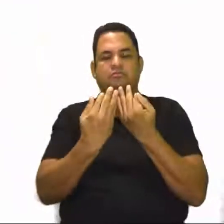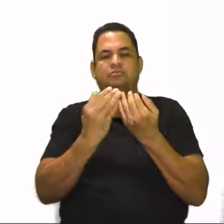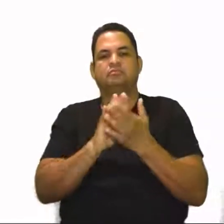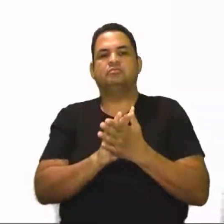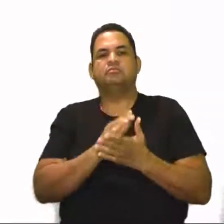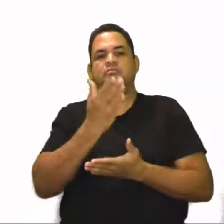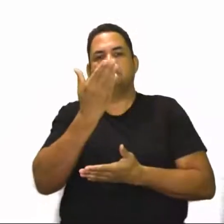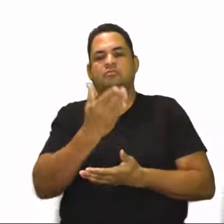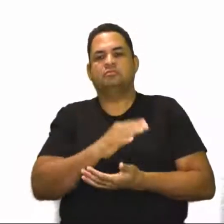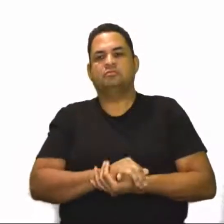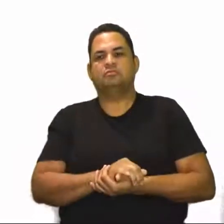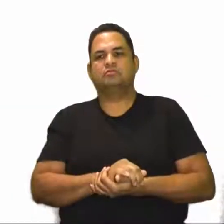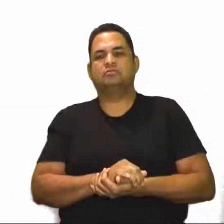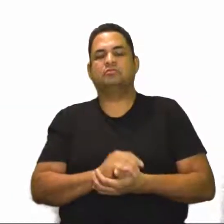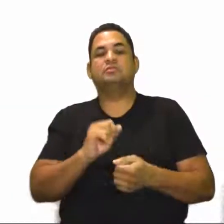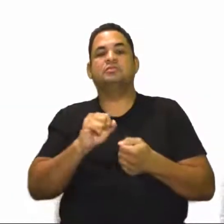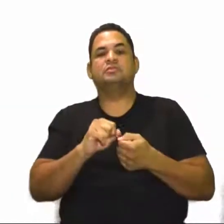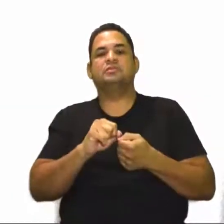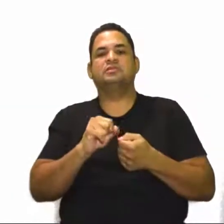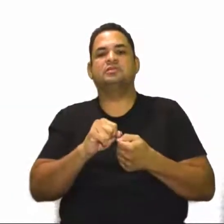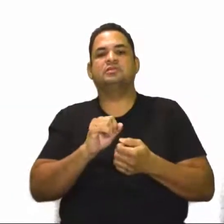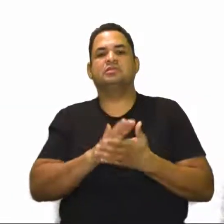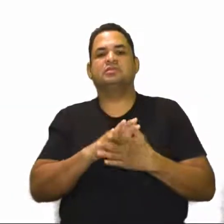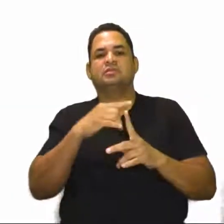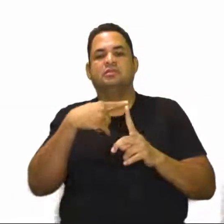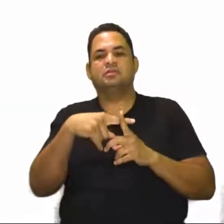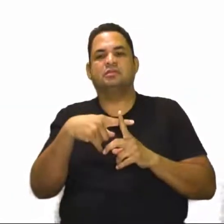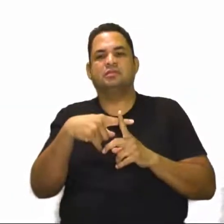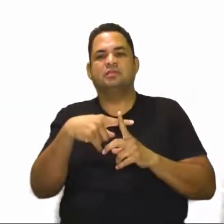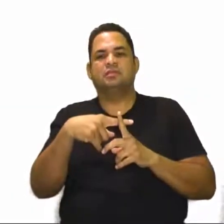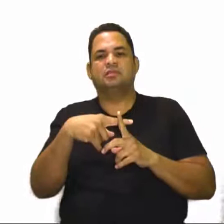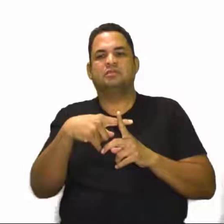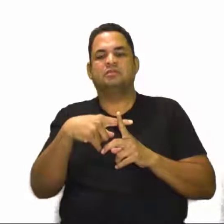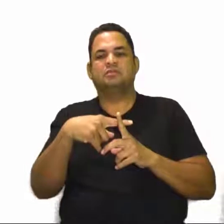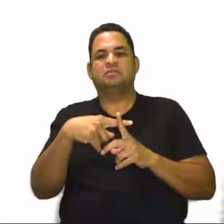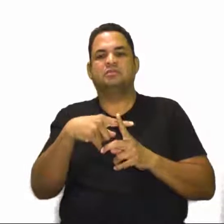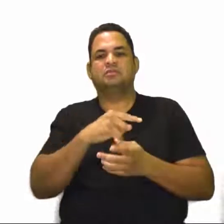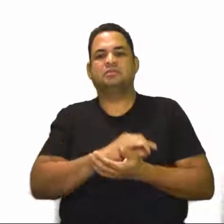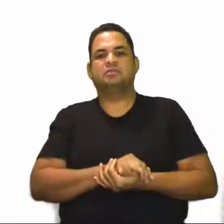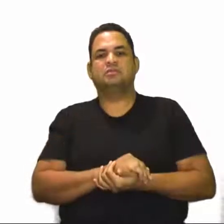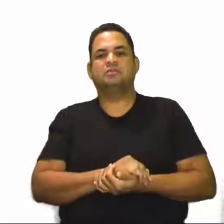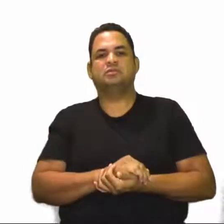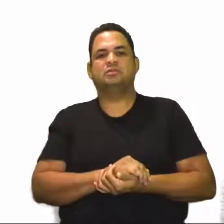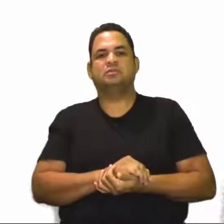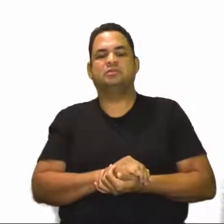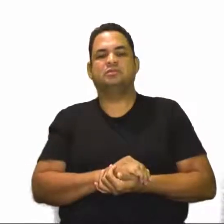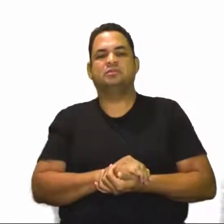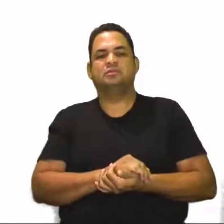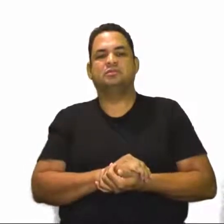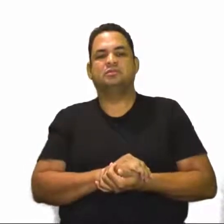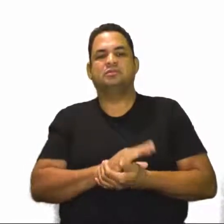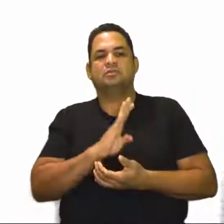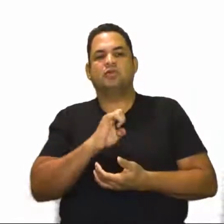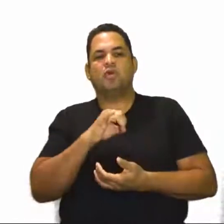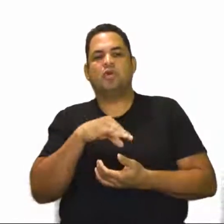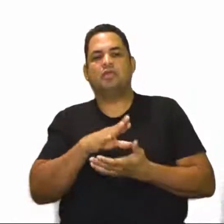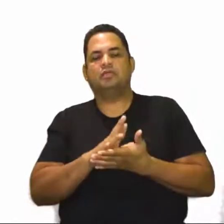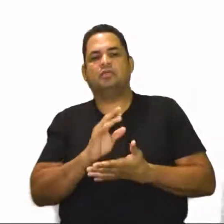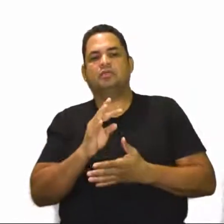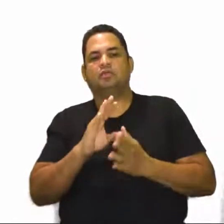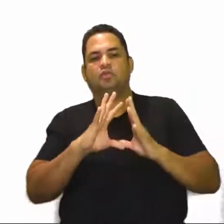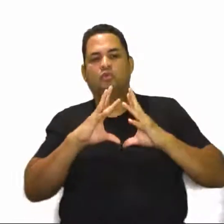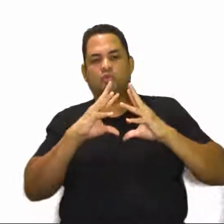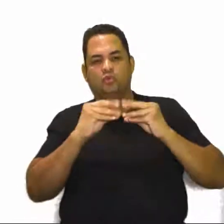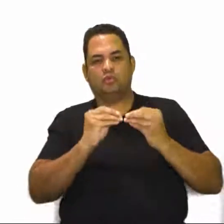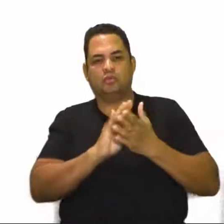aí você vem para o score. O que você vai fazer? Você vai somar. Então, eu tenho aqui o score total, significa o quê? Eu vou somar o